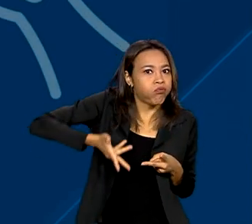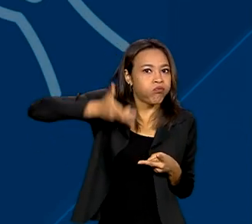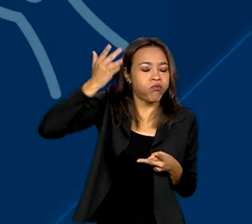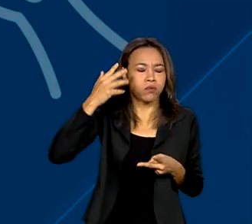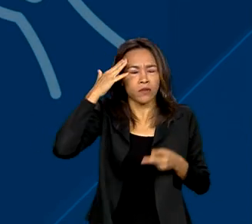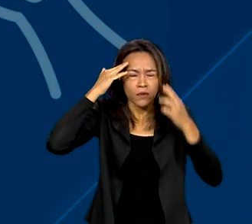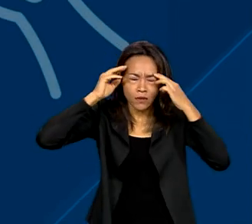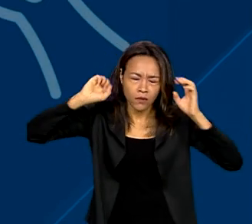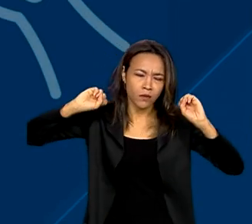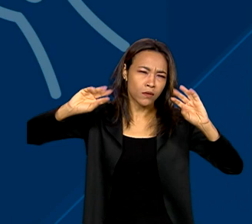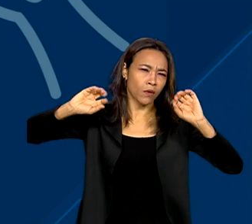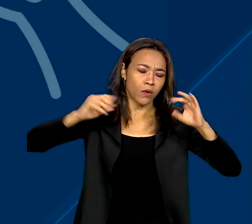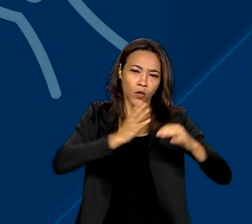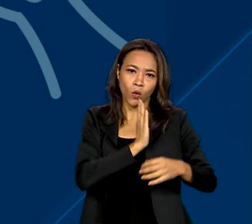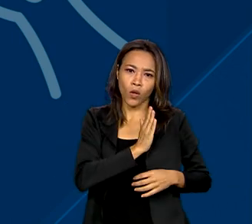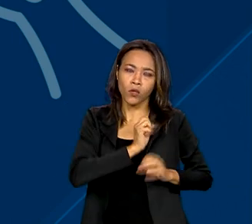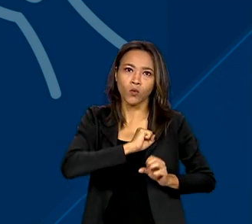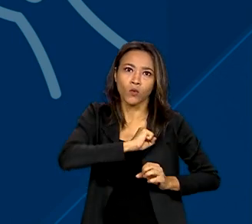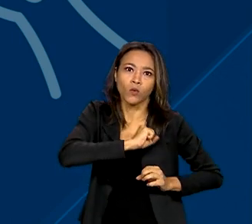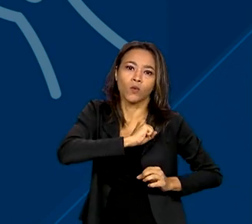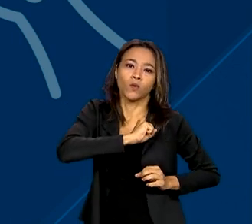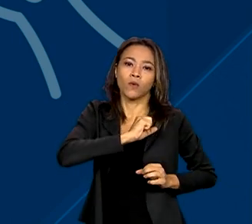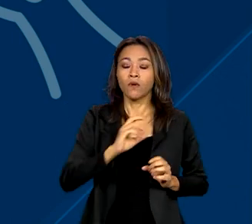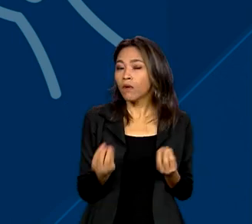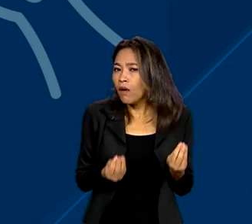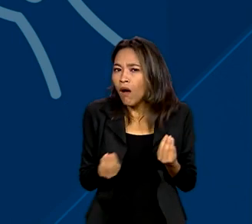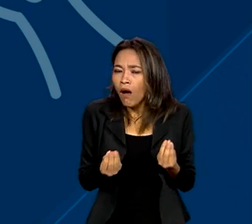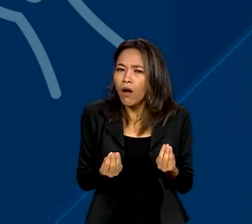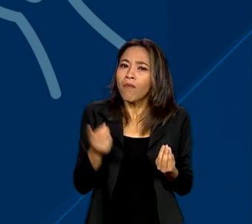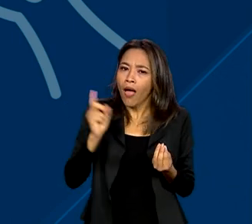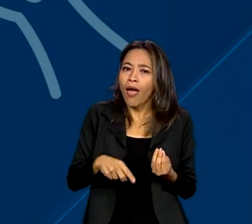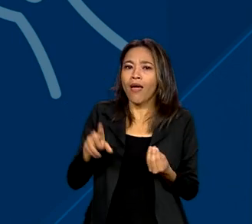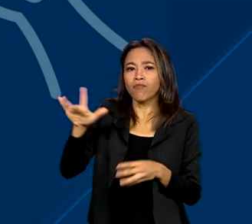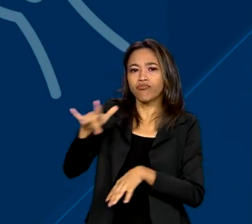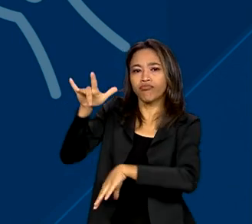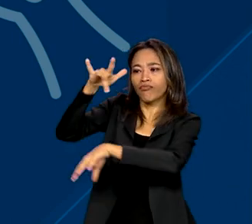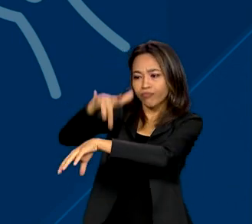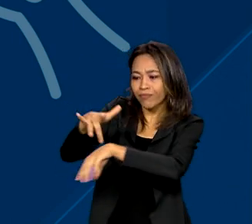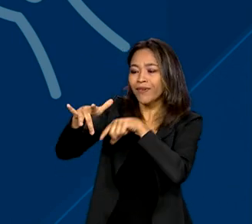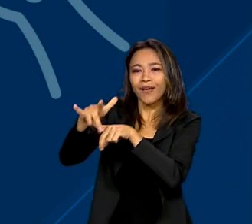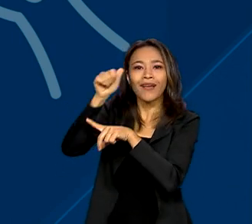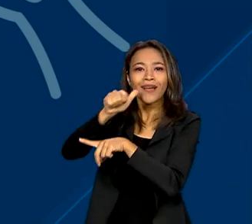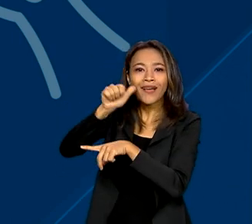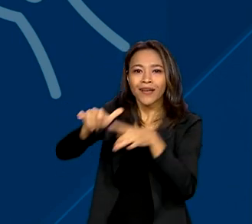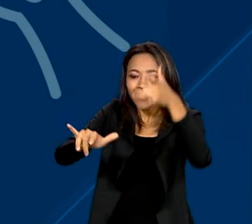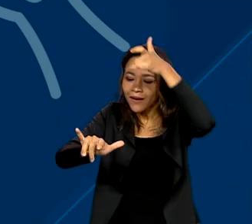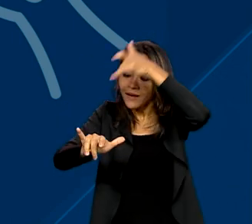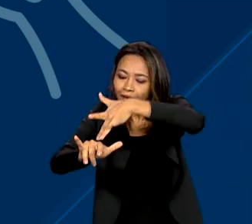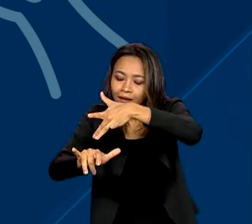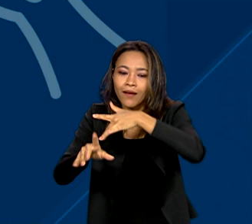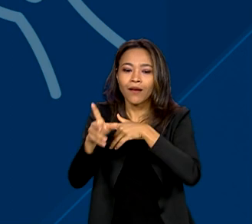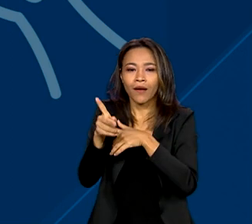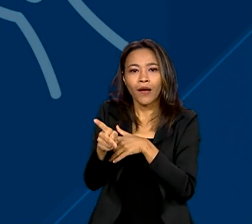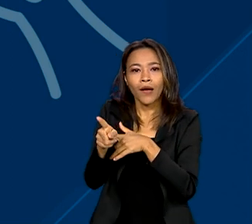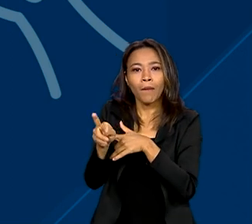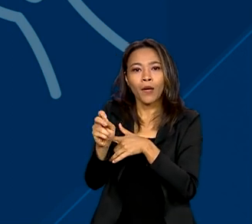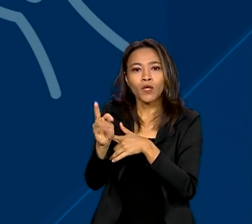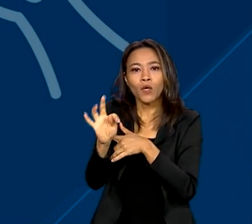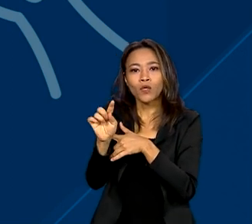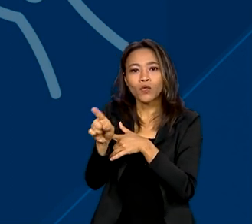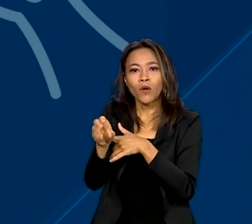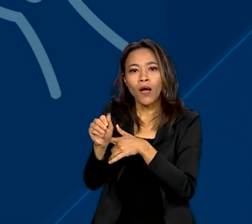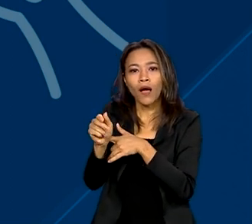dores de cabeça e taquicardia. Ela é transmitida pela fêmea de um mosquito infectado por um protozoário. A